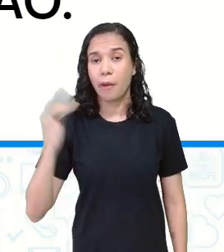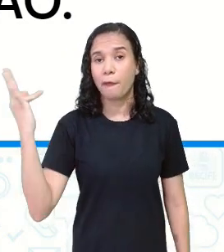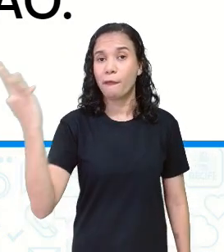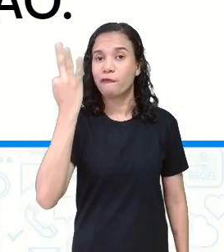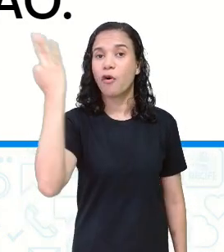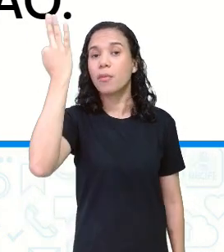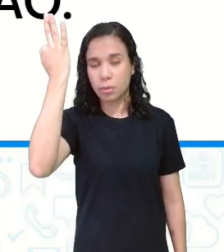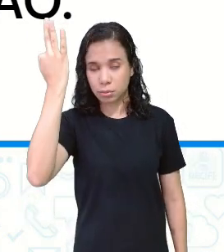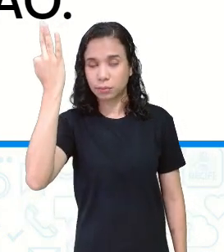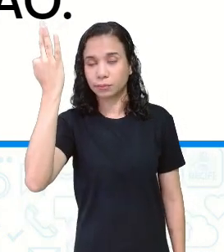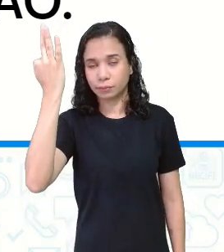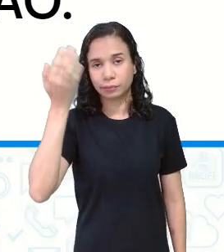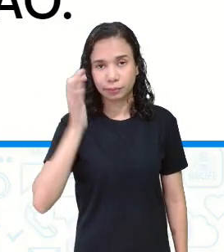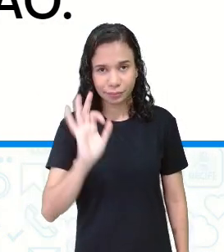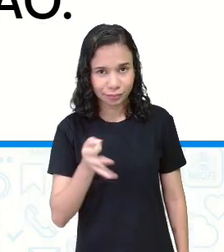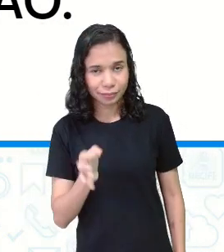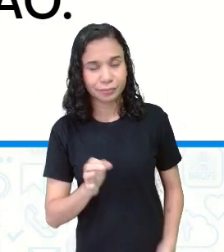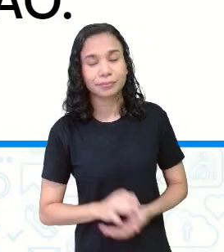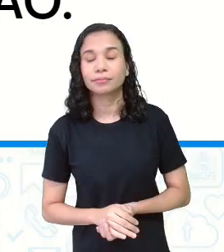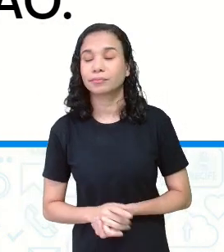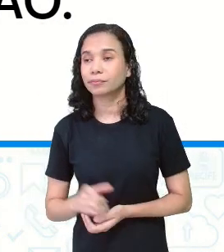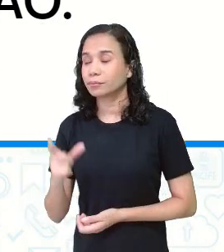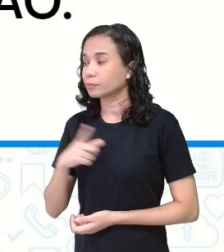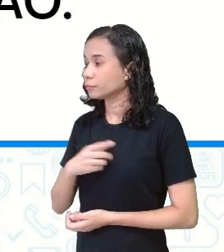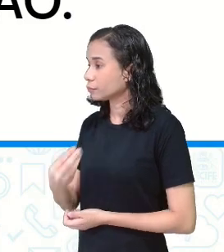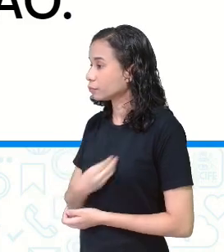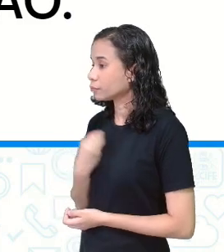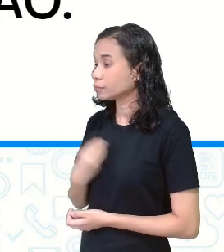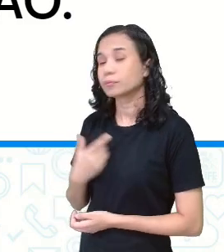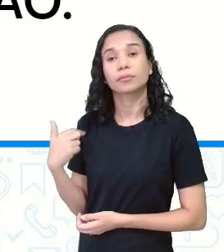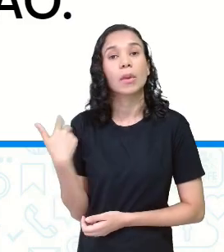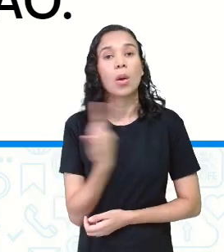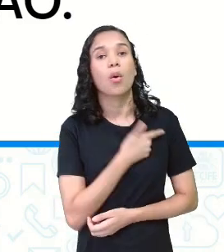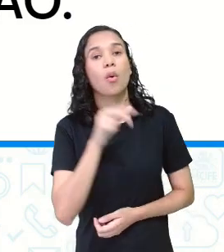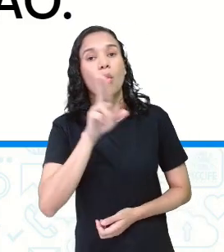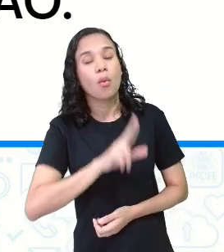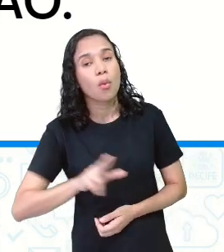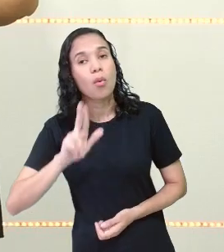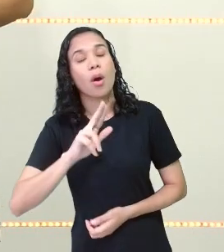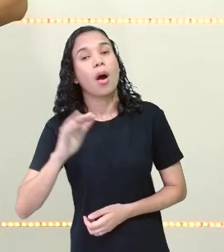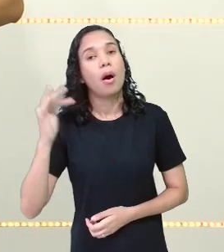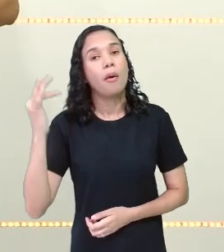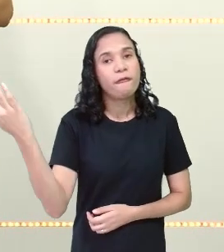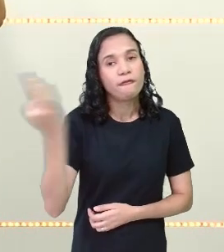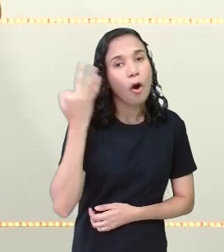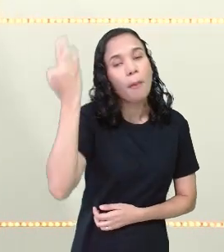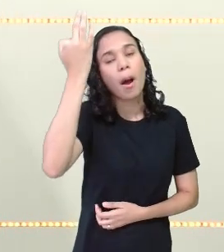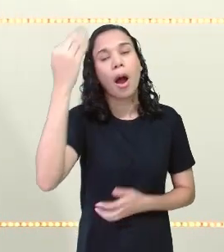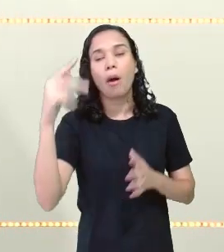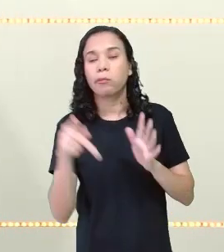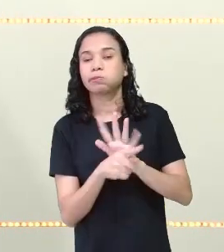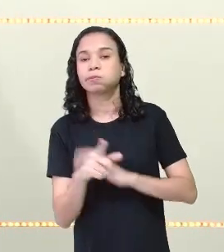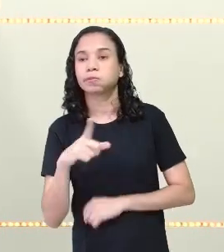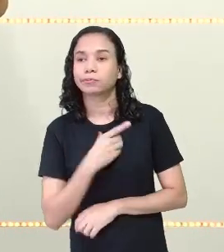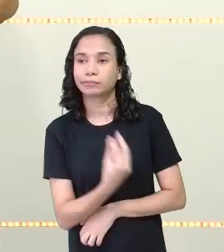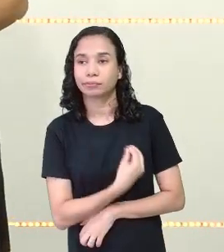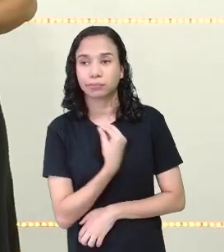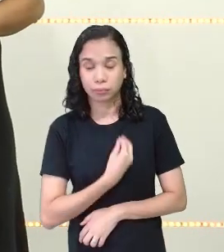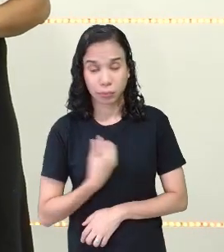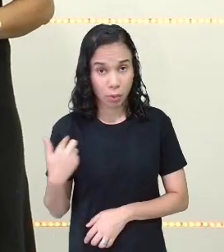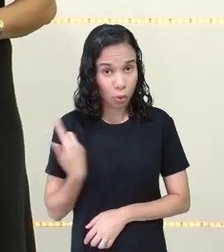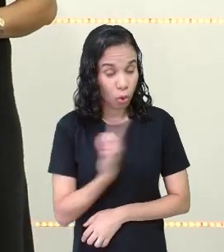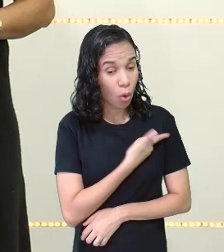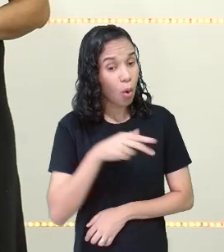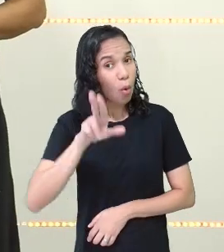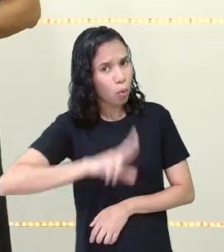padrão. Essa linguagem formal, essa linguagem culta, nós utilizamos